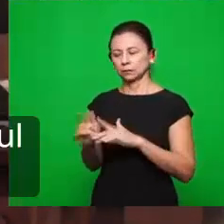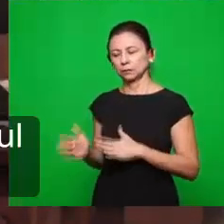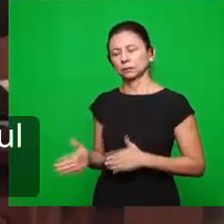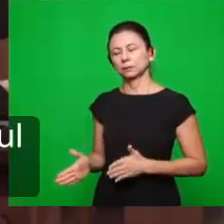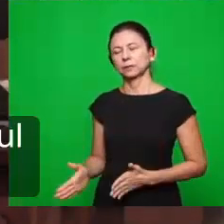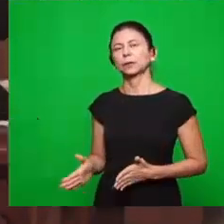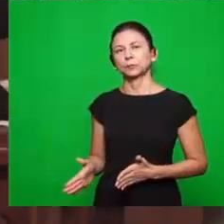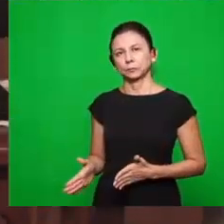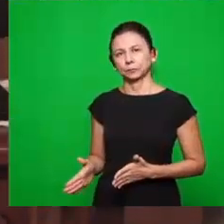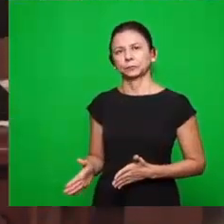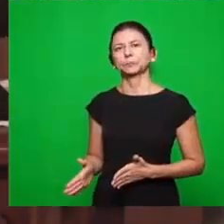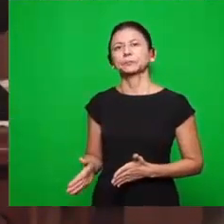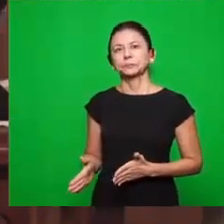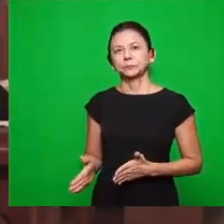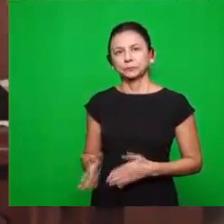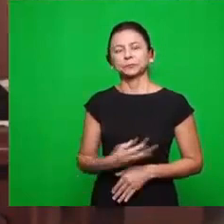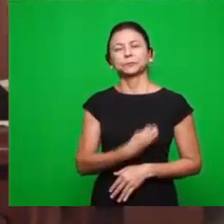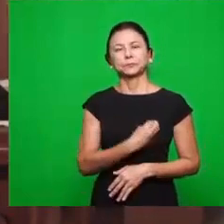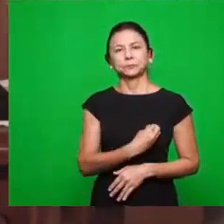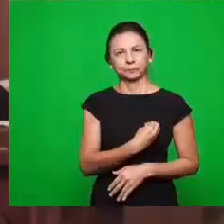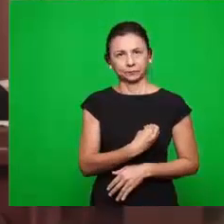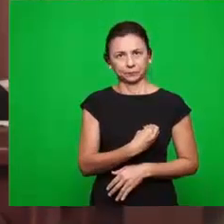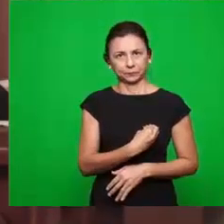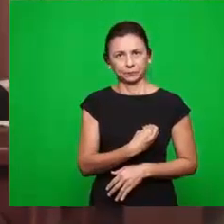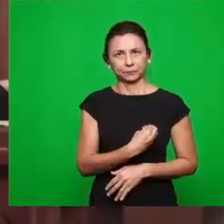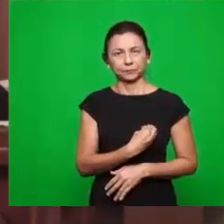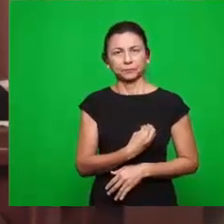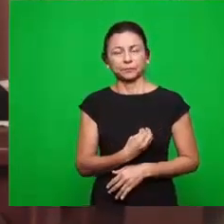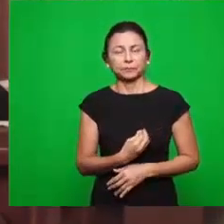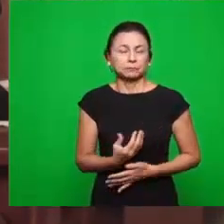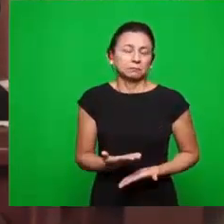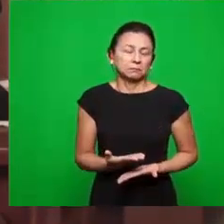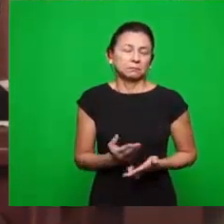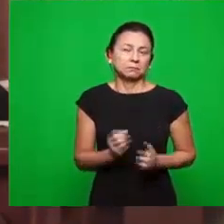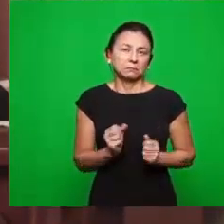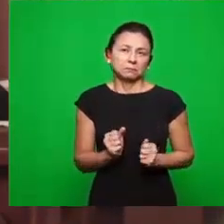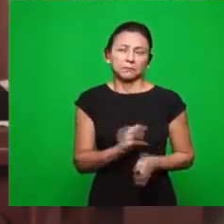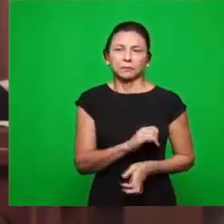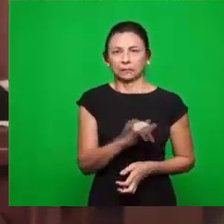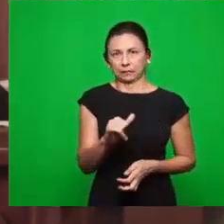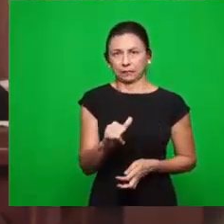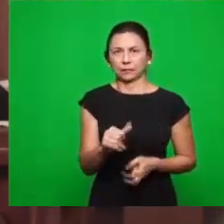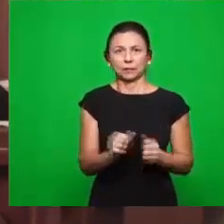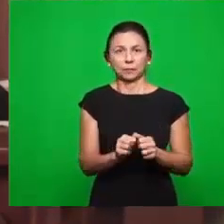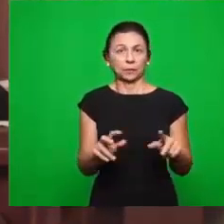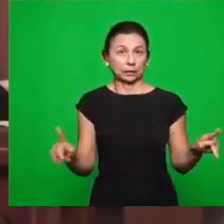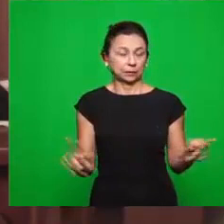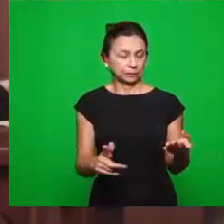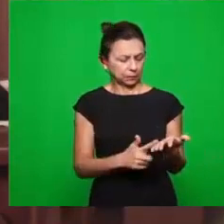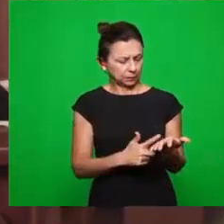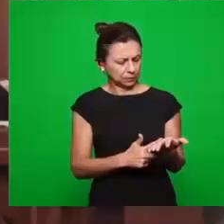fiel está vivendo. Podemos dizer que o livro de Apocalipse